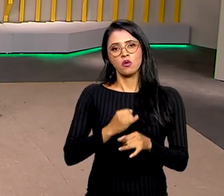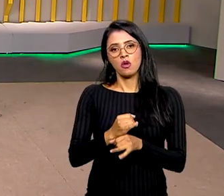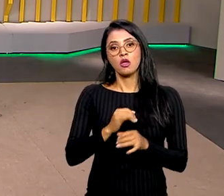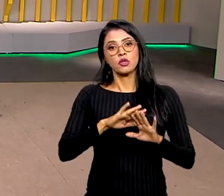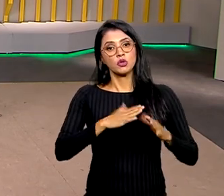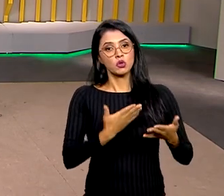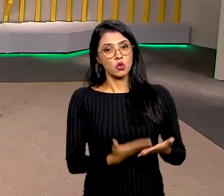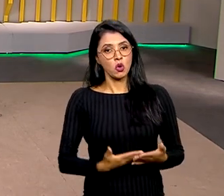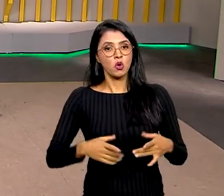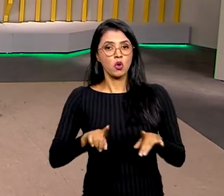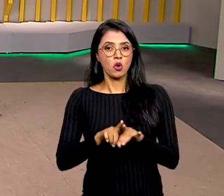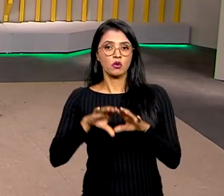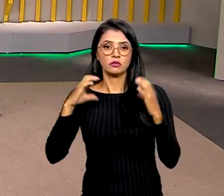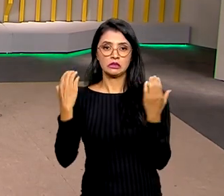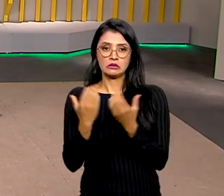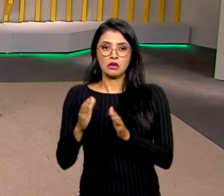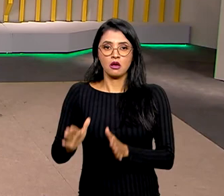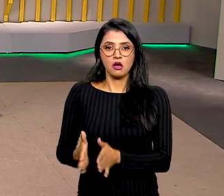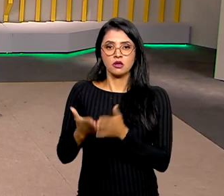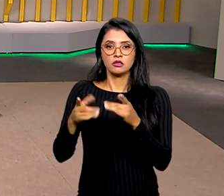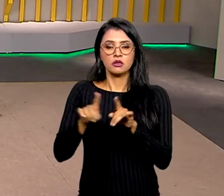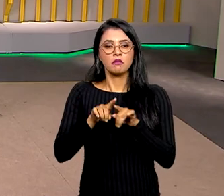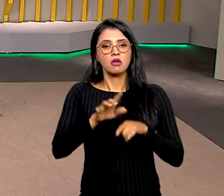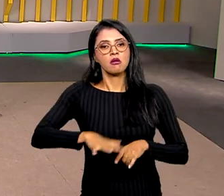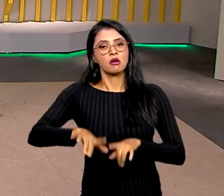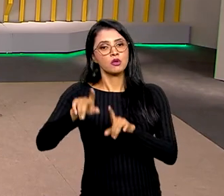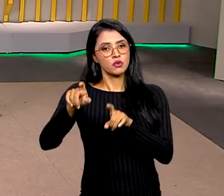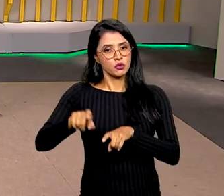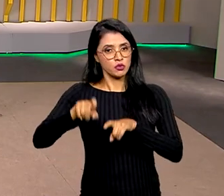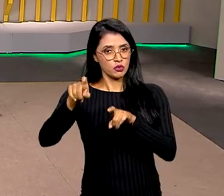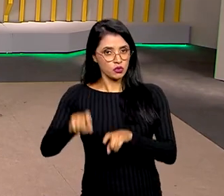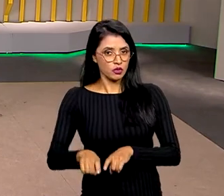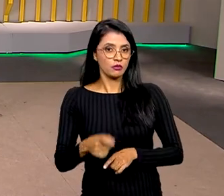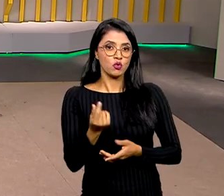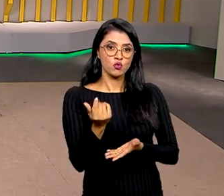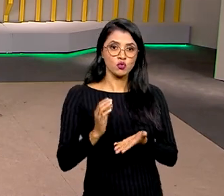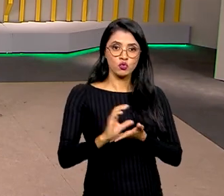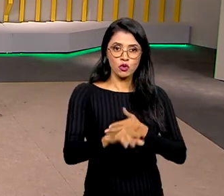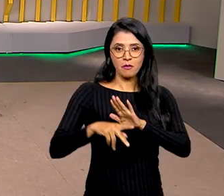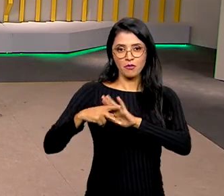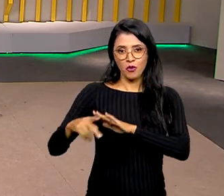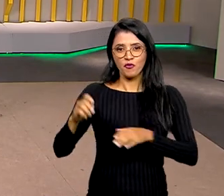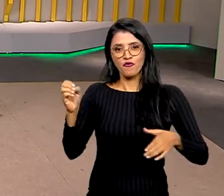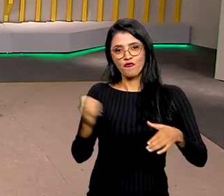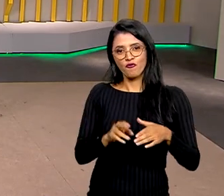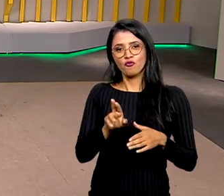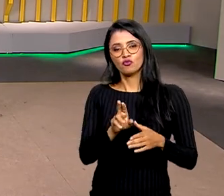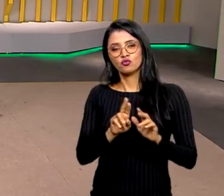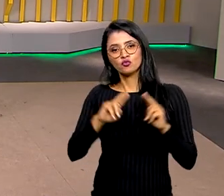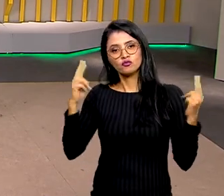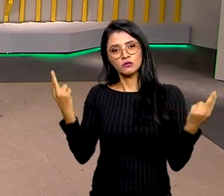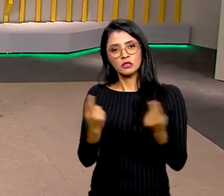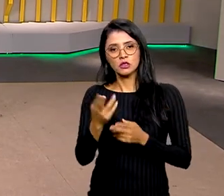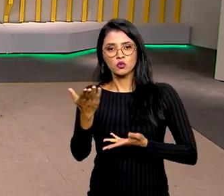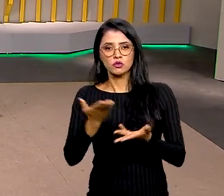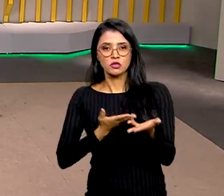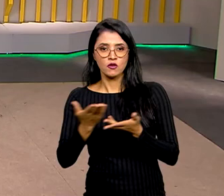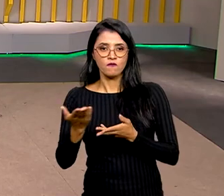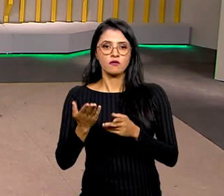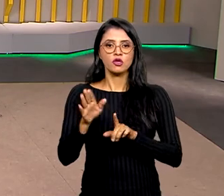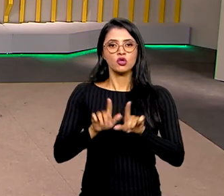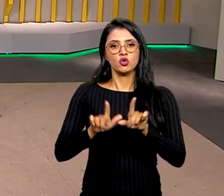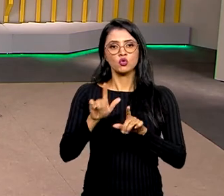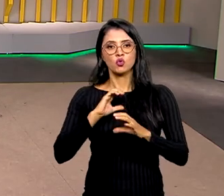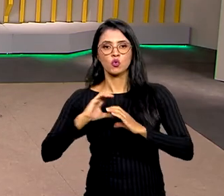escolas públicas, comunidades carentes e áreas rurais. Os recursos são do Fundo de Universalização dos Serviços de